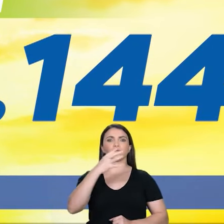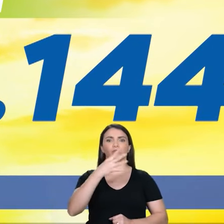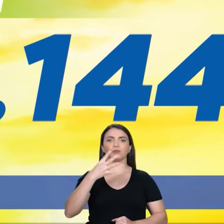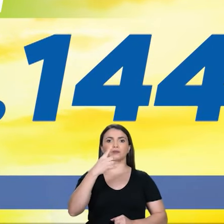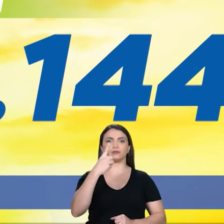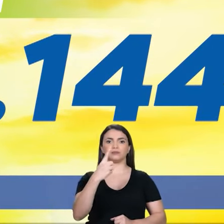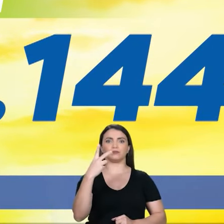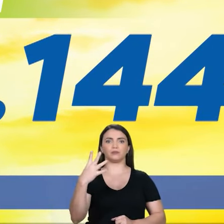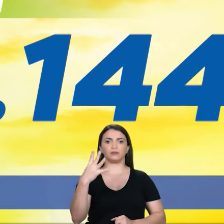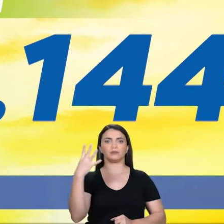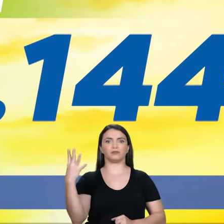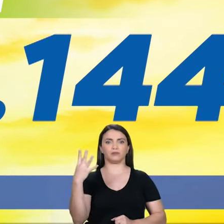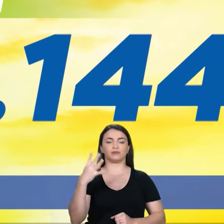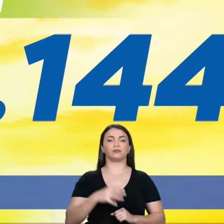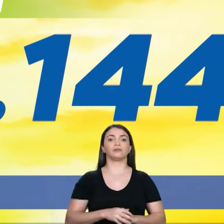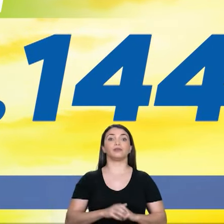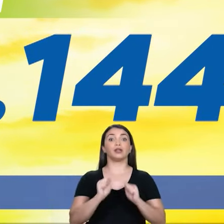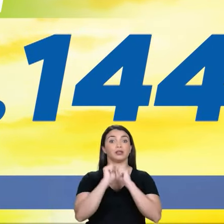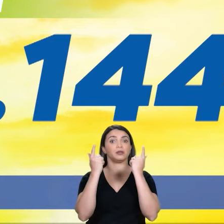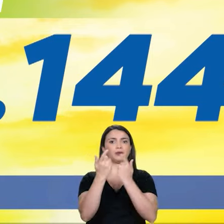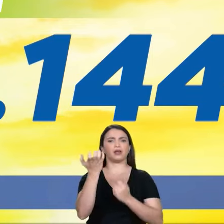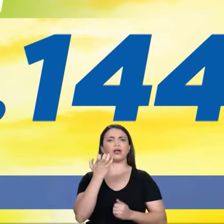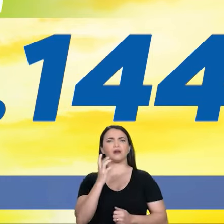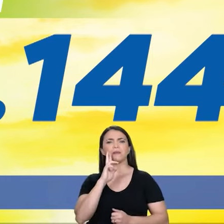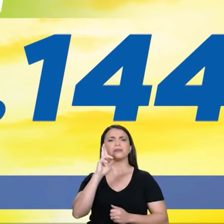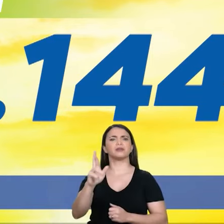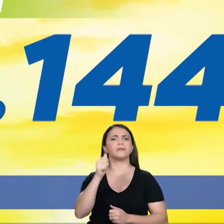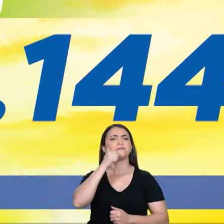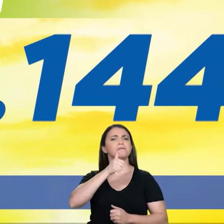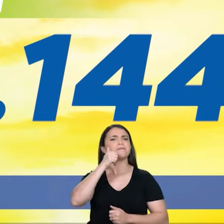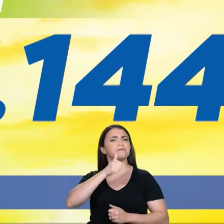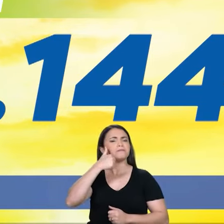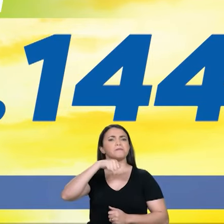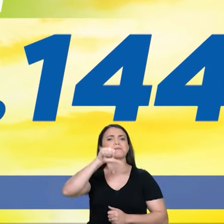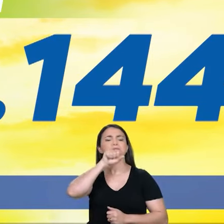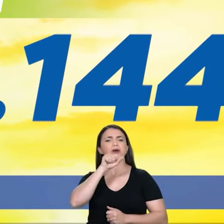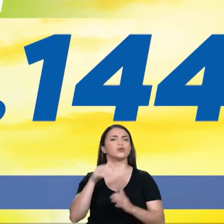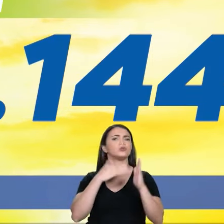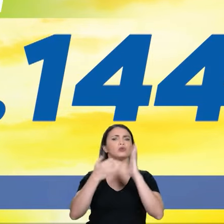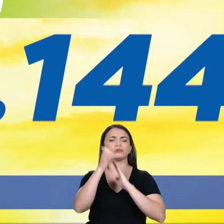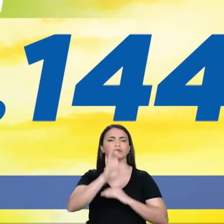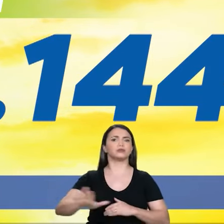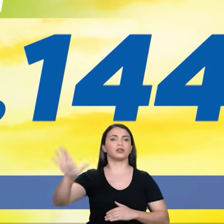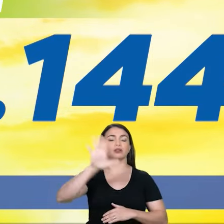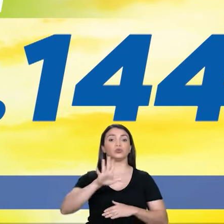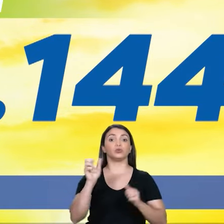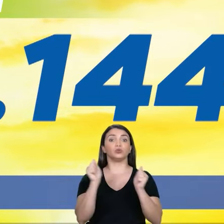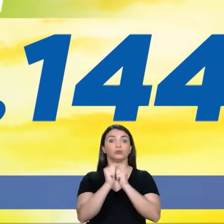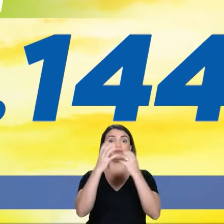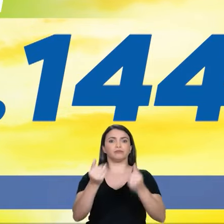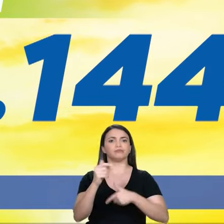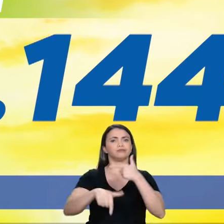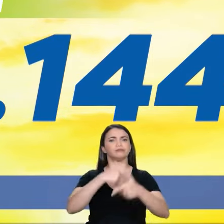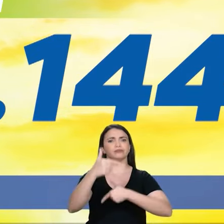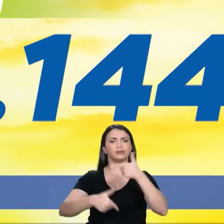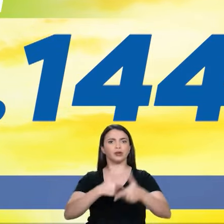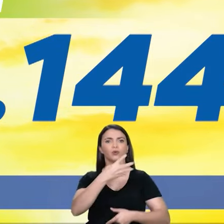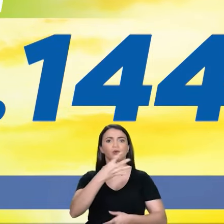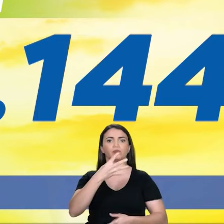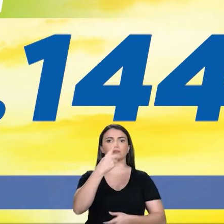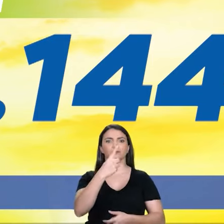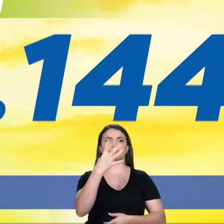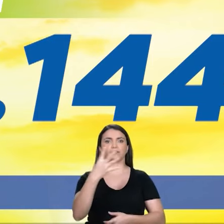44144. Na Assembleia, quero representar as mães de todo o nosso Estado de Goiás. Juntas, vamos fazer mais. Tatiana Andrade,